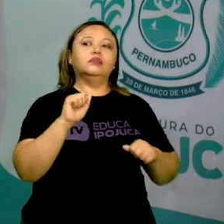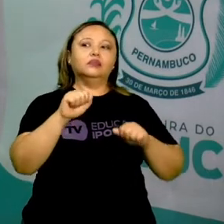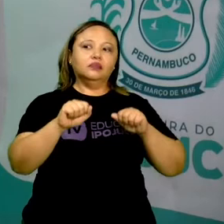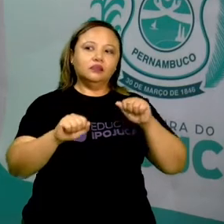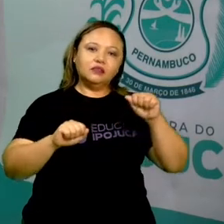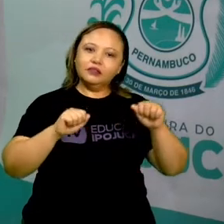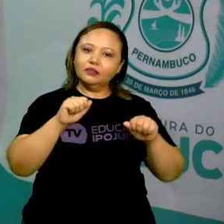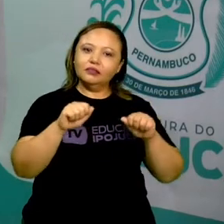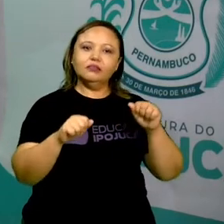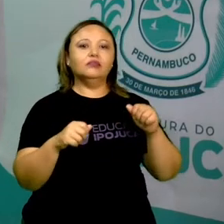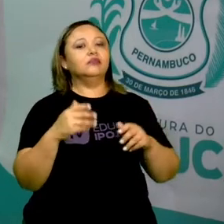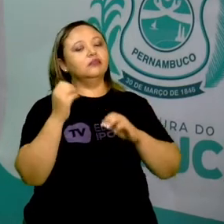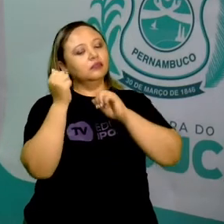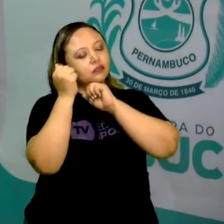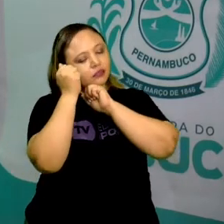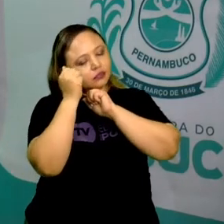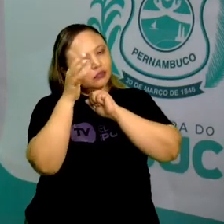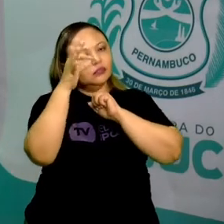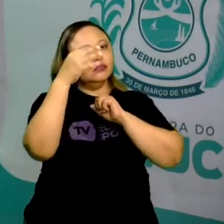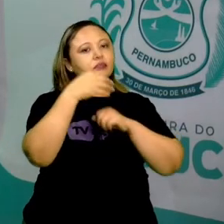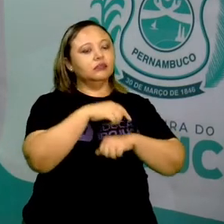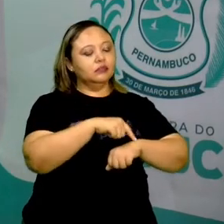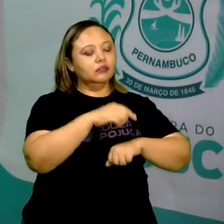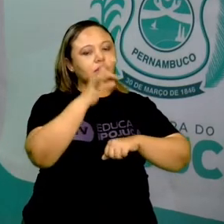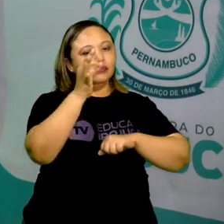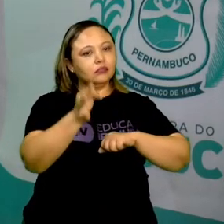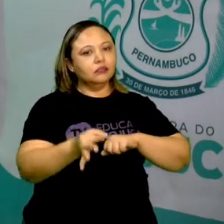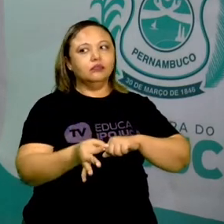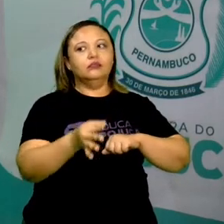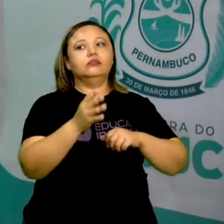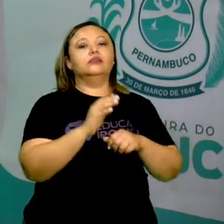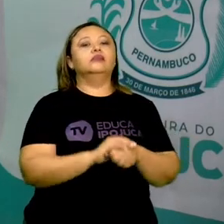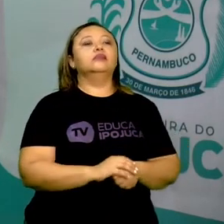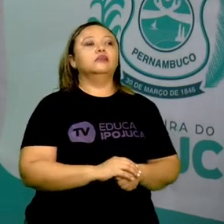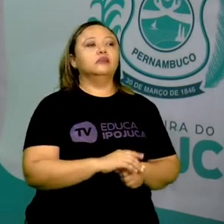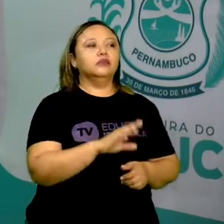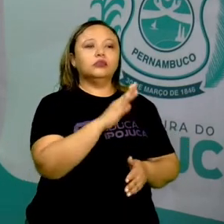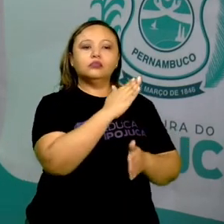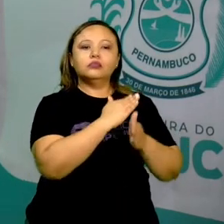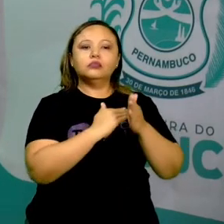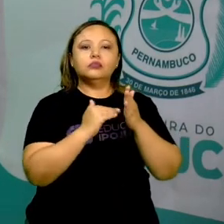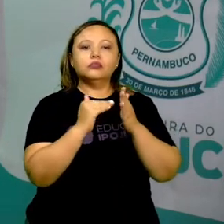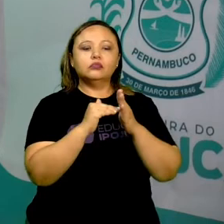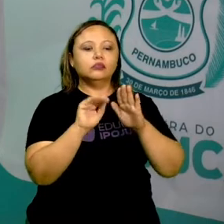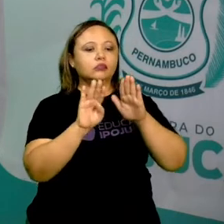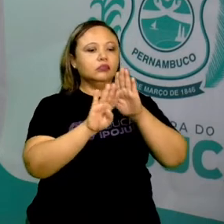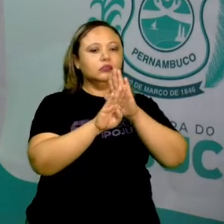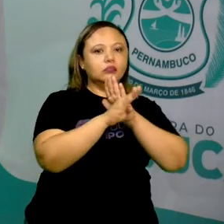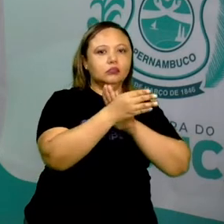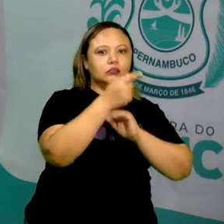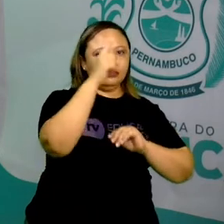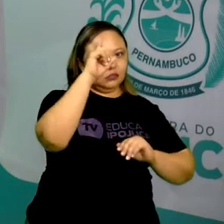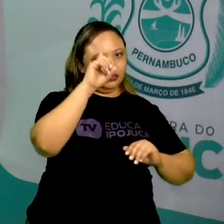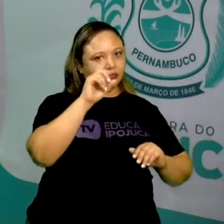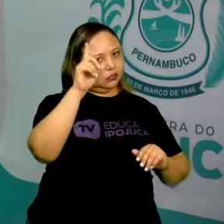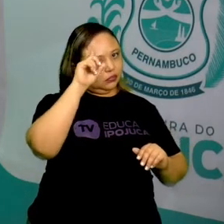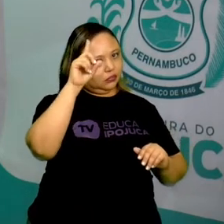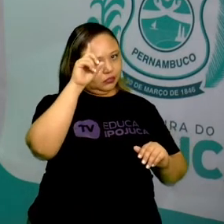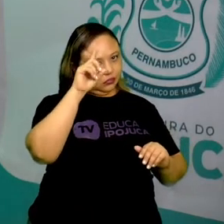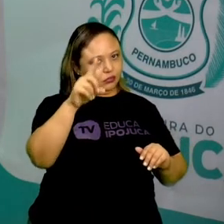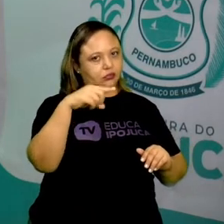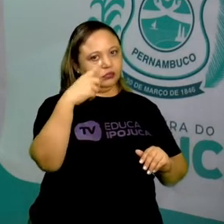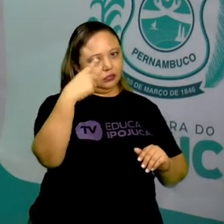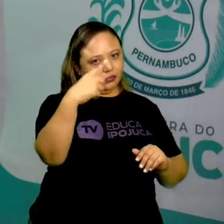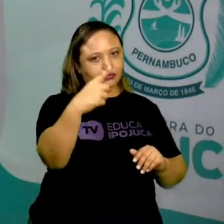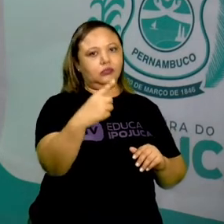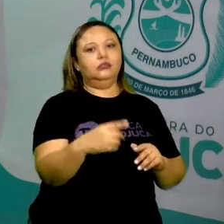bicicleta, o dormir na hora certa, a quantidade de sono dormida, isso tudo são hábitos no nosso dia a dia, em tanto